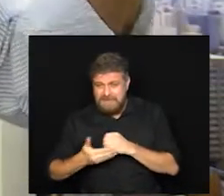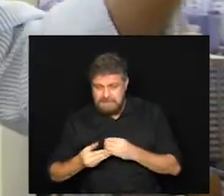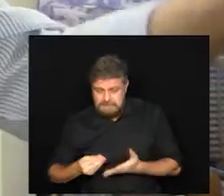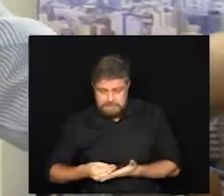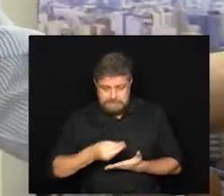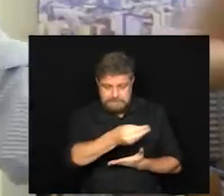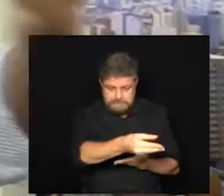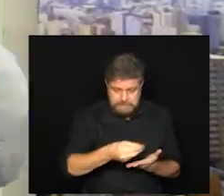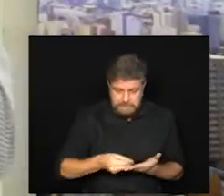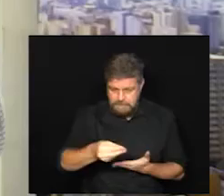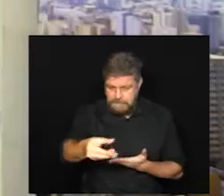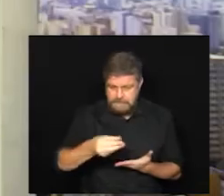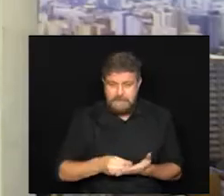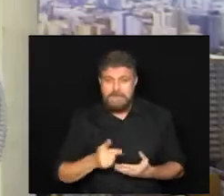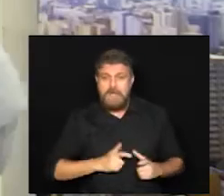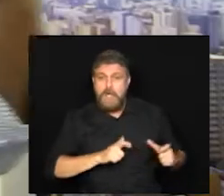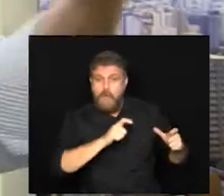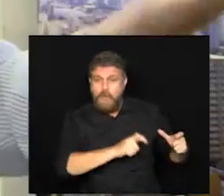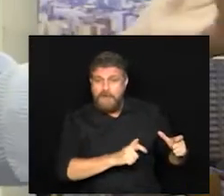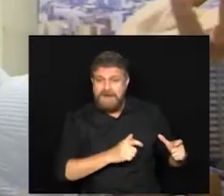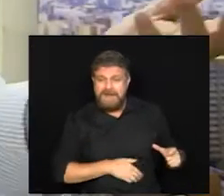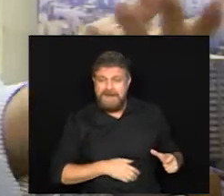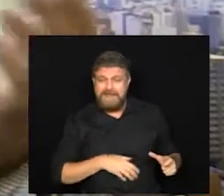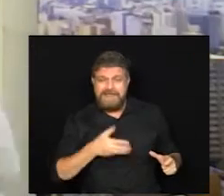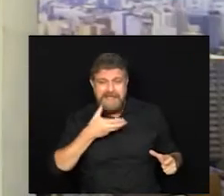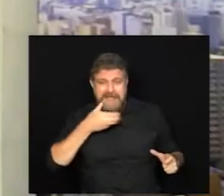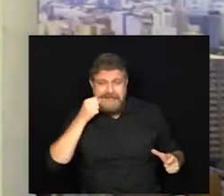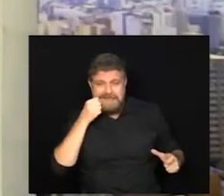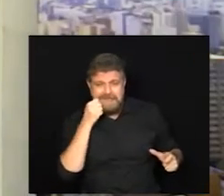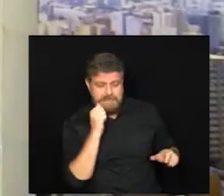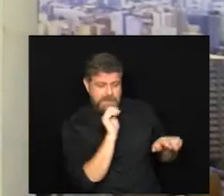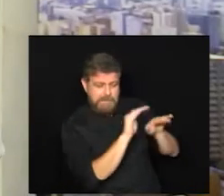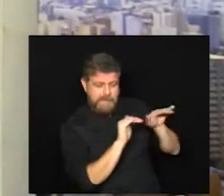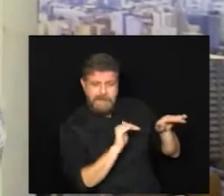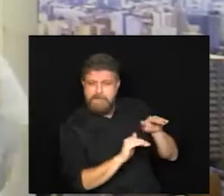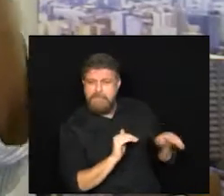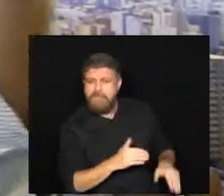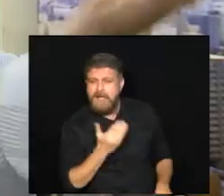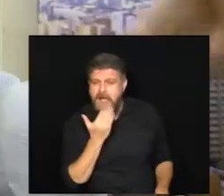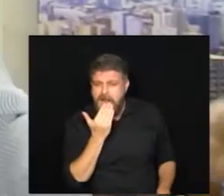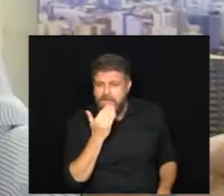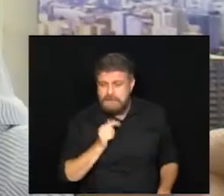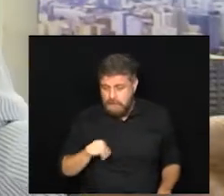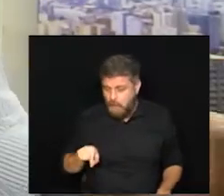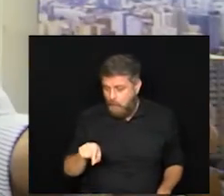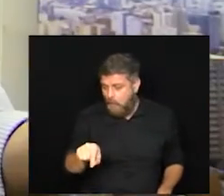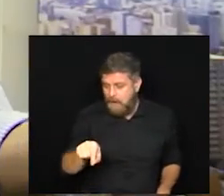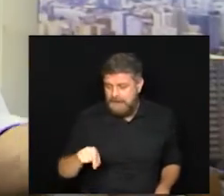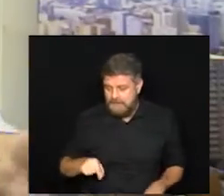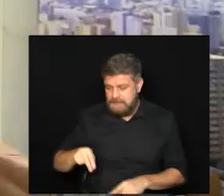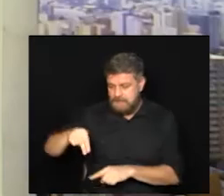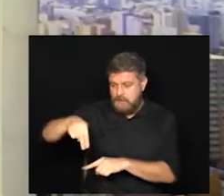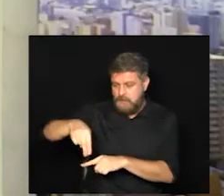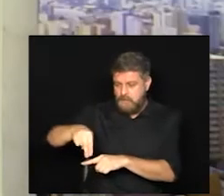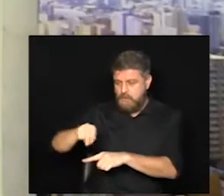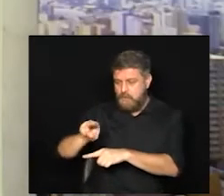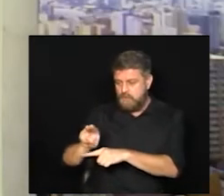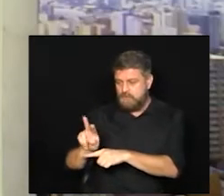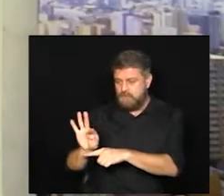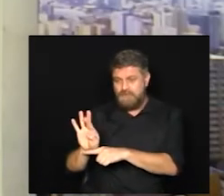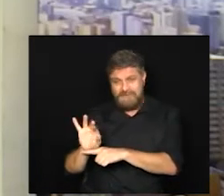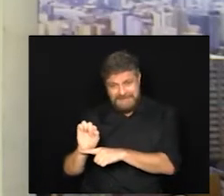pelo banco de alimentos mais o cartão nutrir mas isso só não é suficiente nesse momento